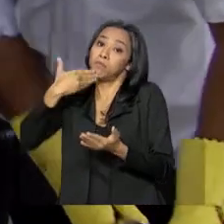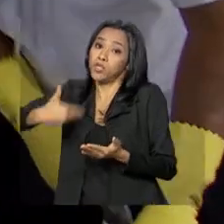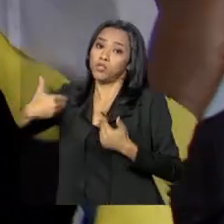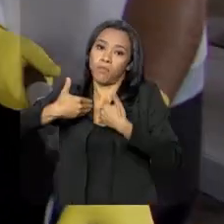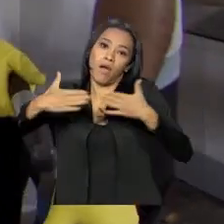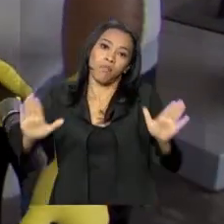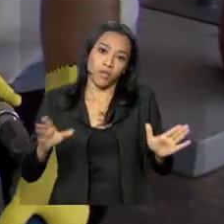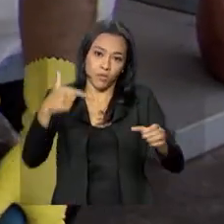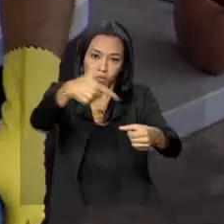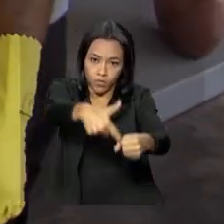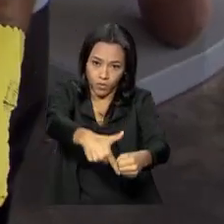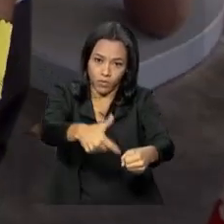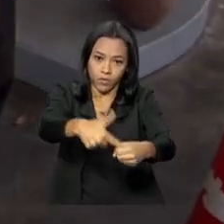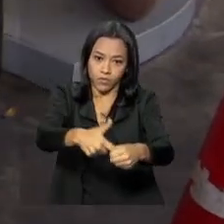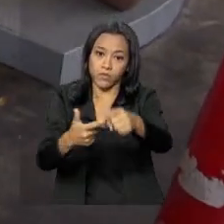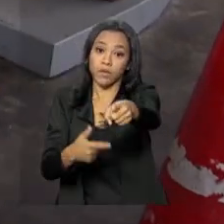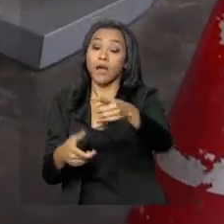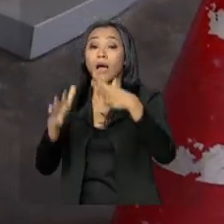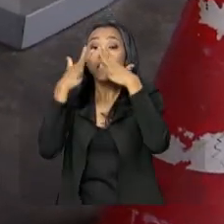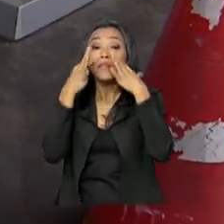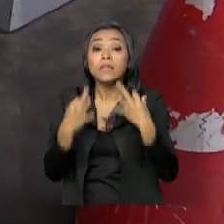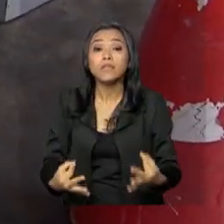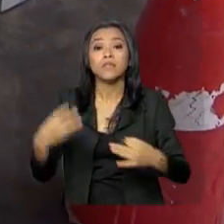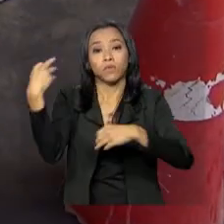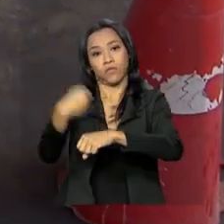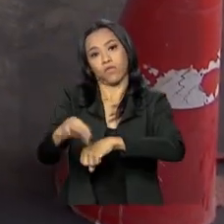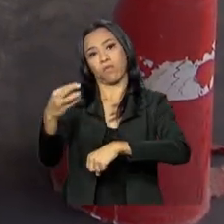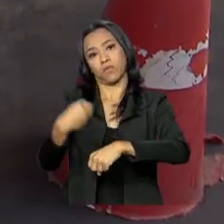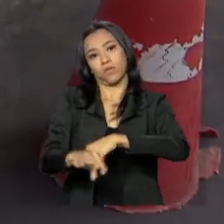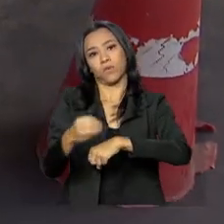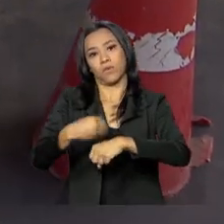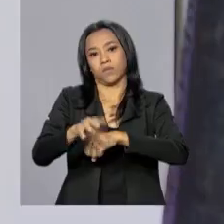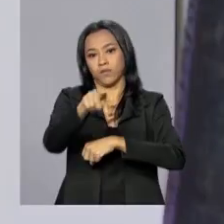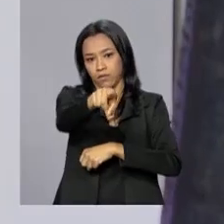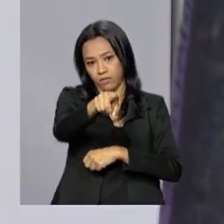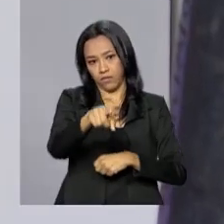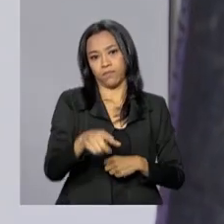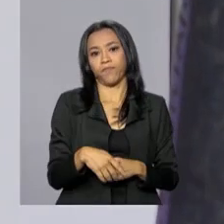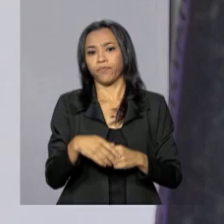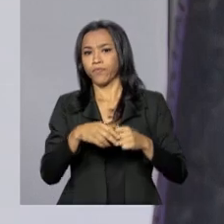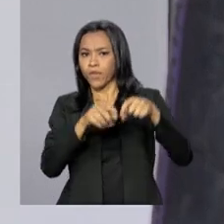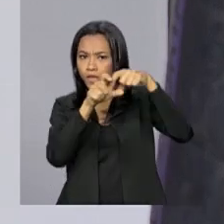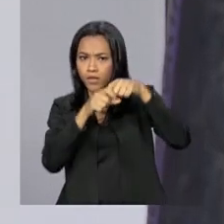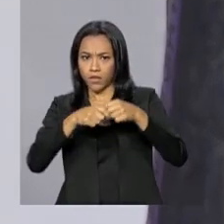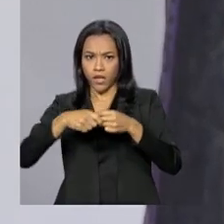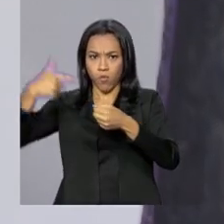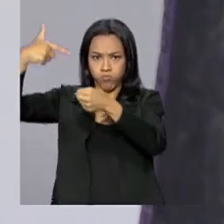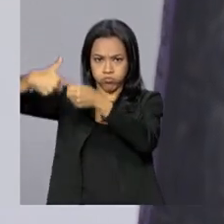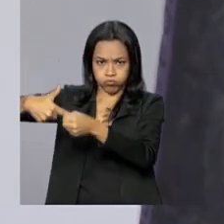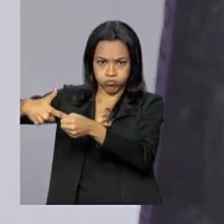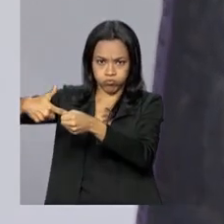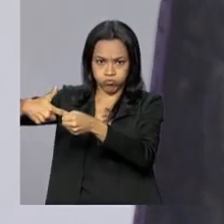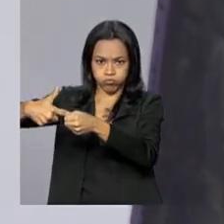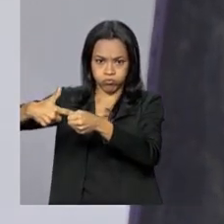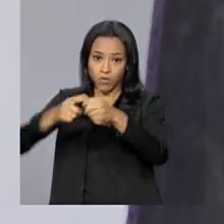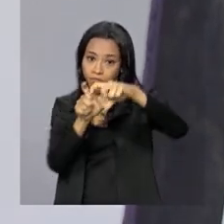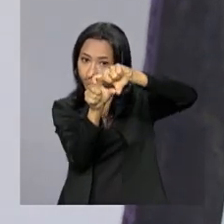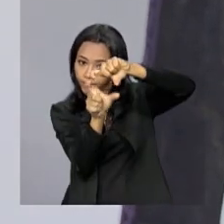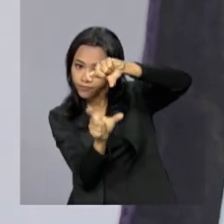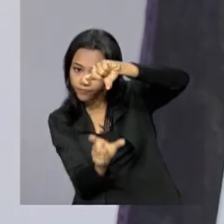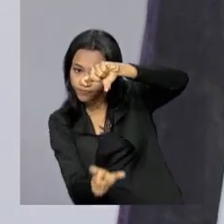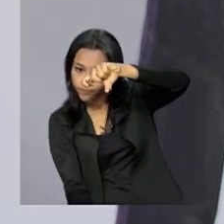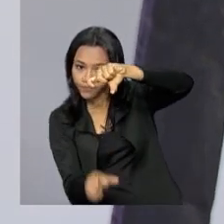prestar atenção a informações disponíveis no posto de combustível. Ao lado das bombas de etanol, por exemplo,